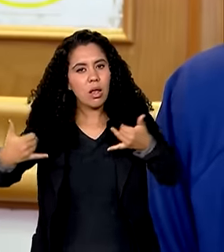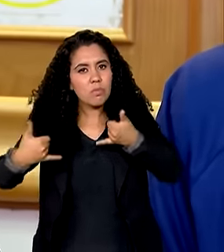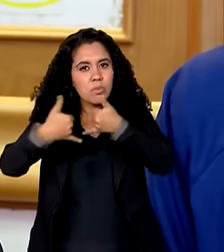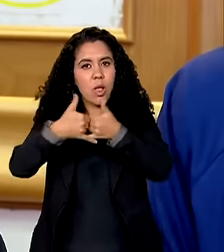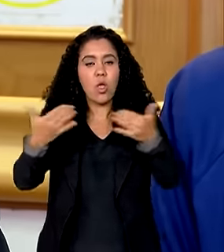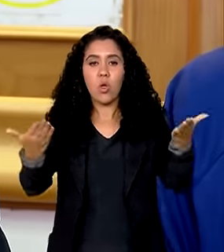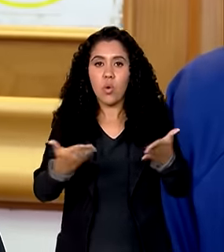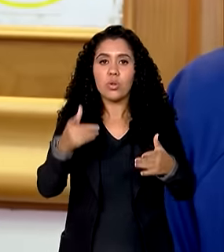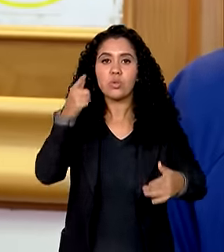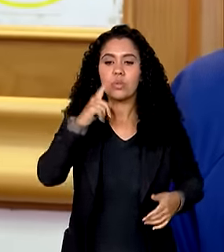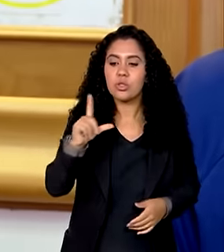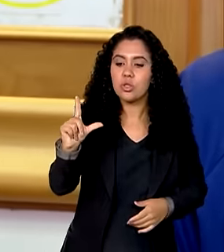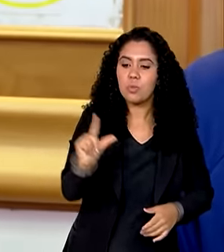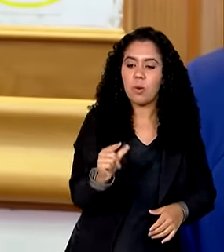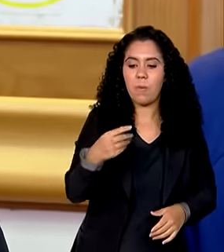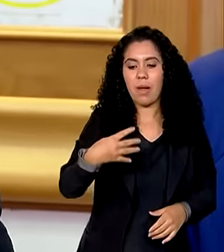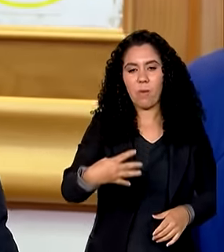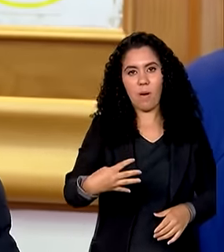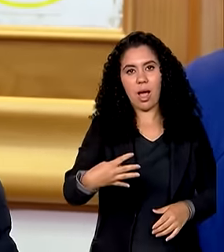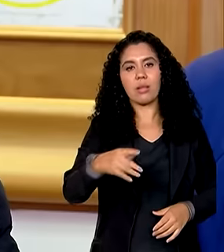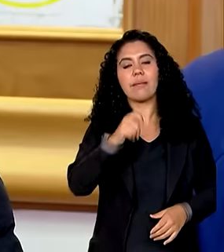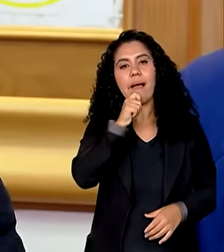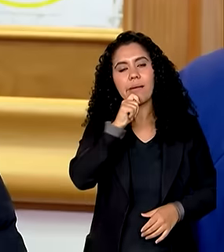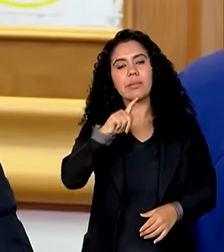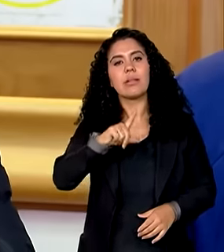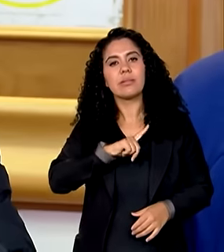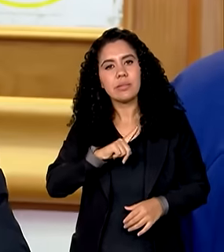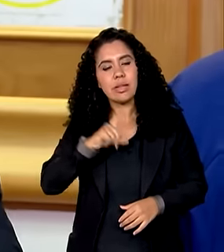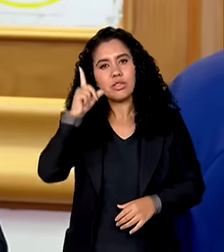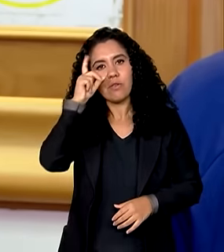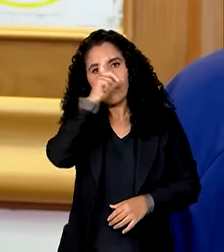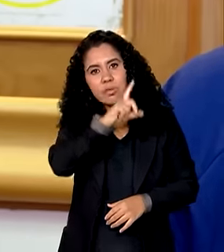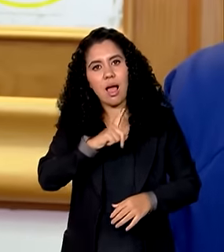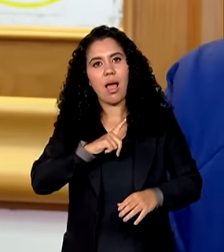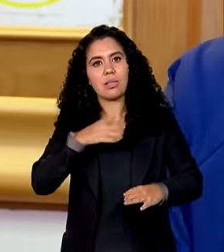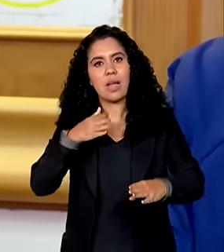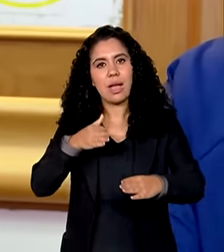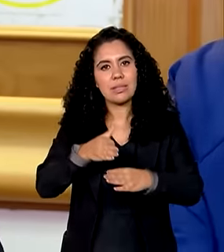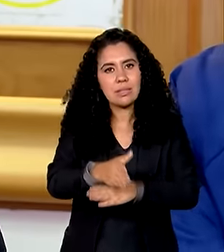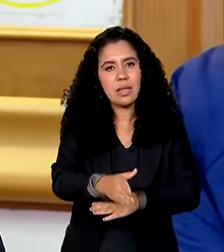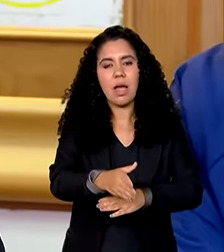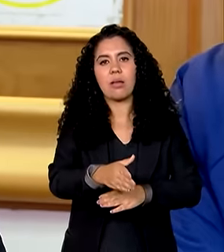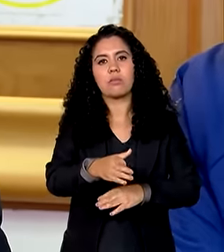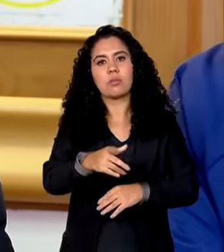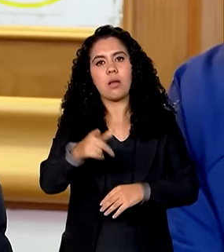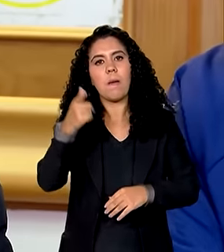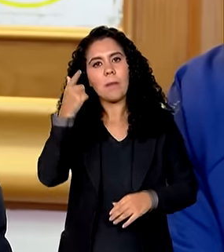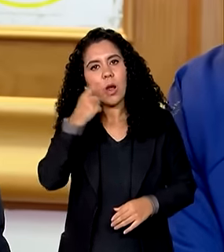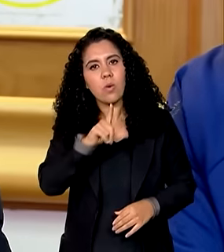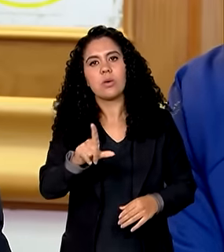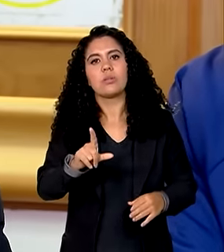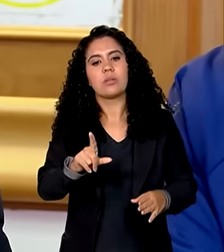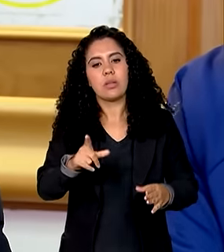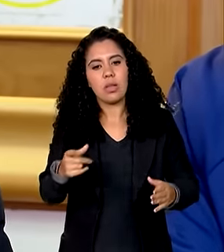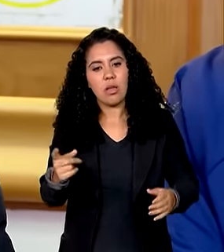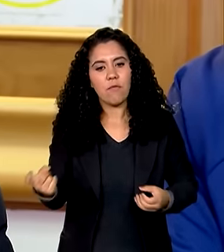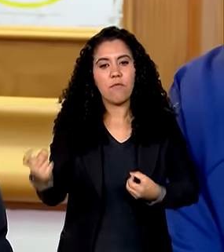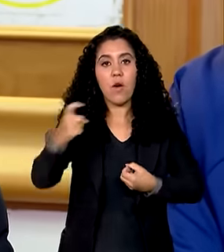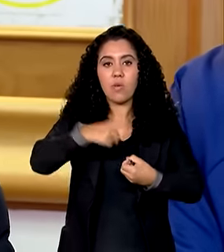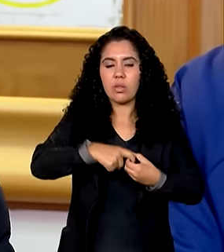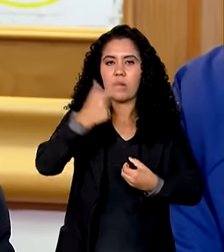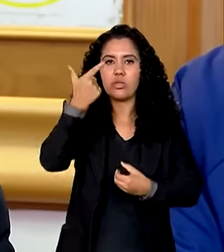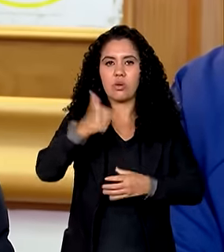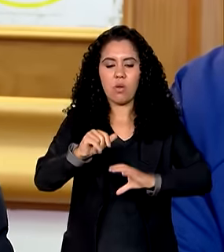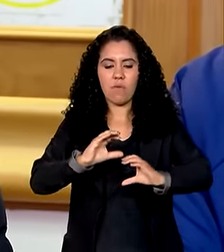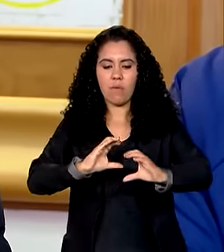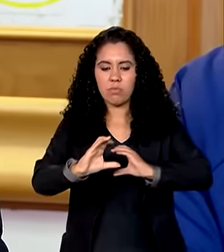municípios que ainda estamos com dificuldades de acesso das equipes para poder estar restabelecendo esse serviço de